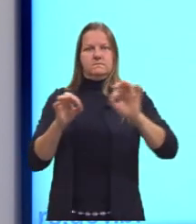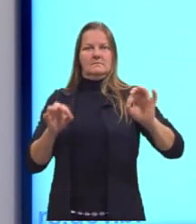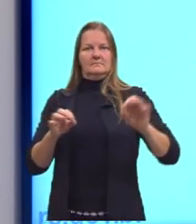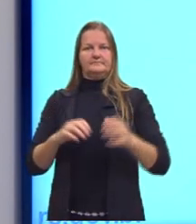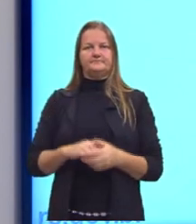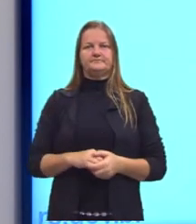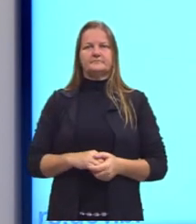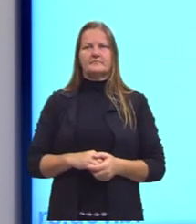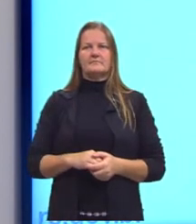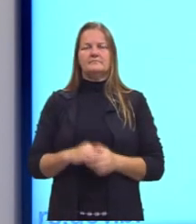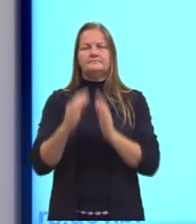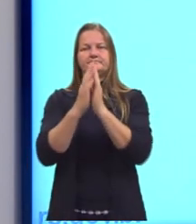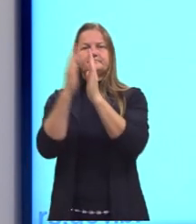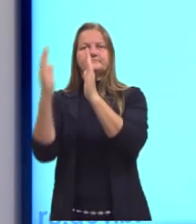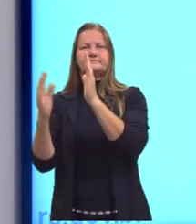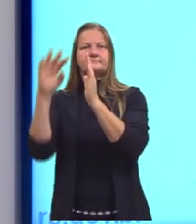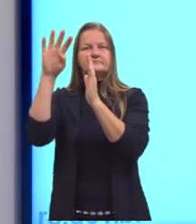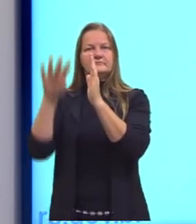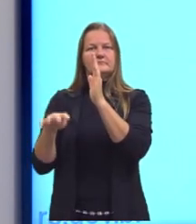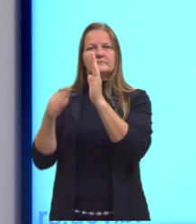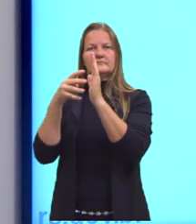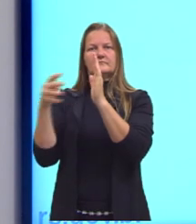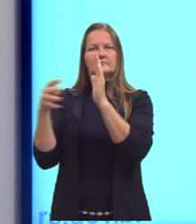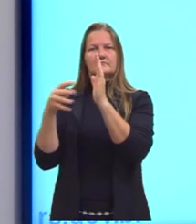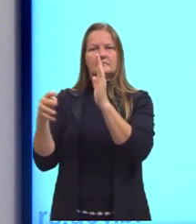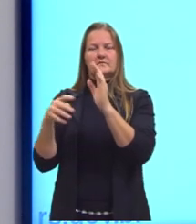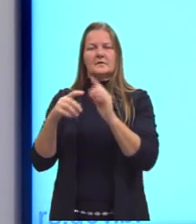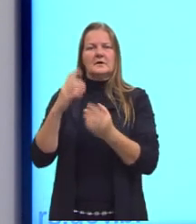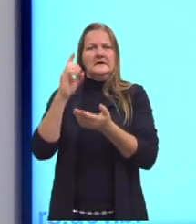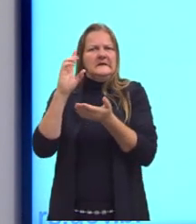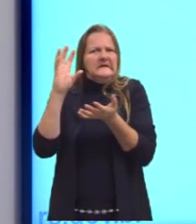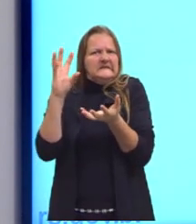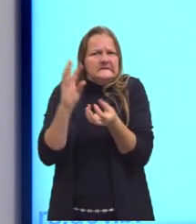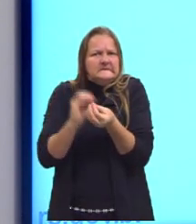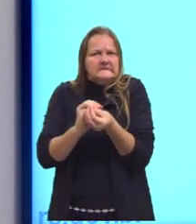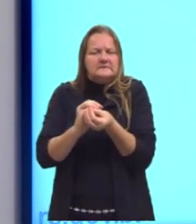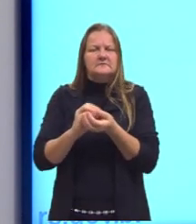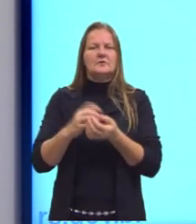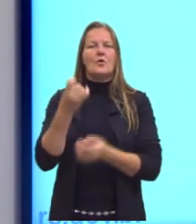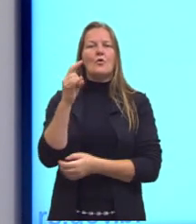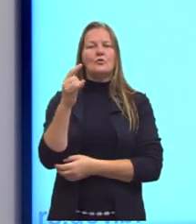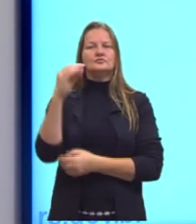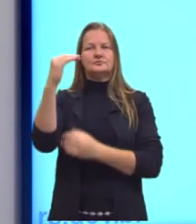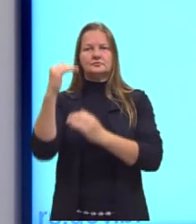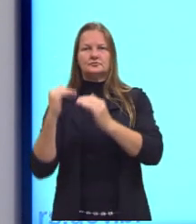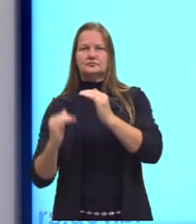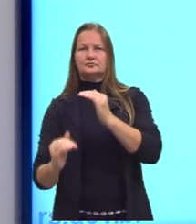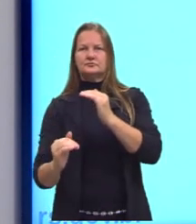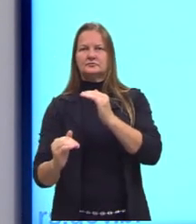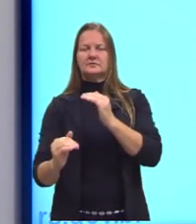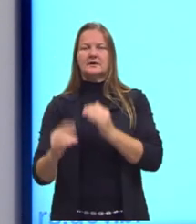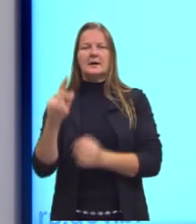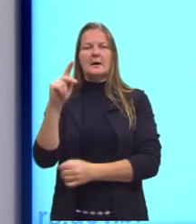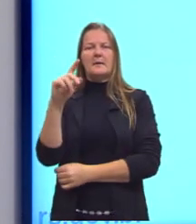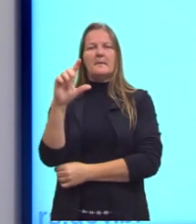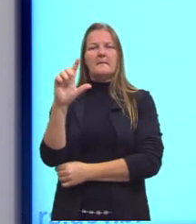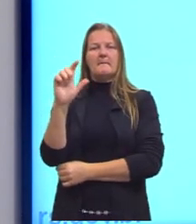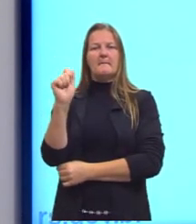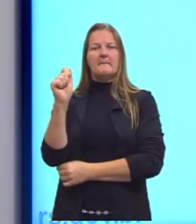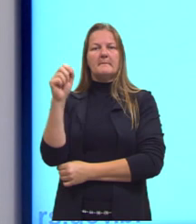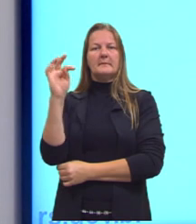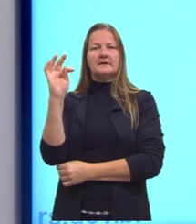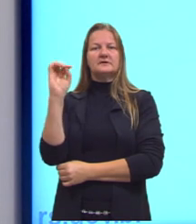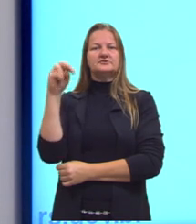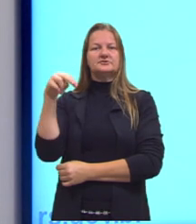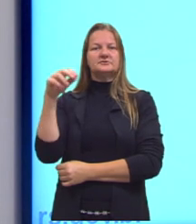Agora, aqui do outro lado, gente já tem alguns materiais que são bem densos. O último deles aqui, a platina. A densidade da